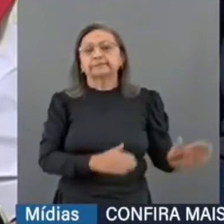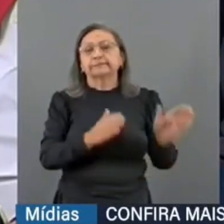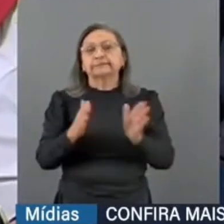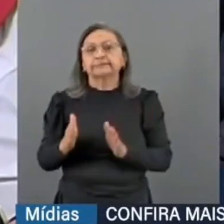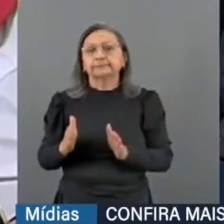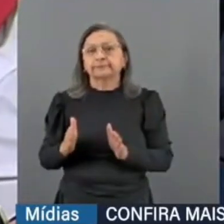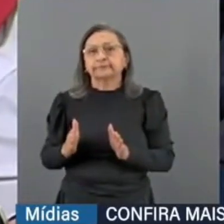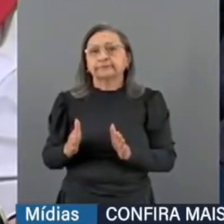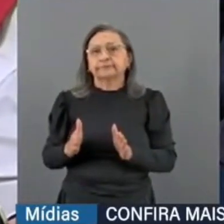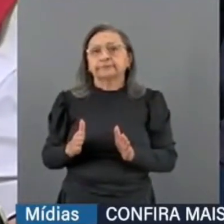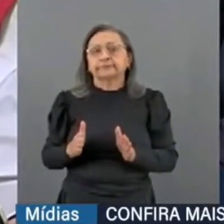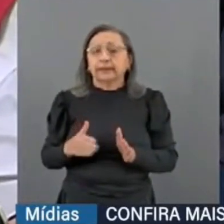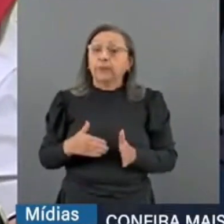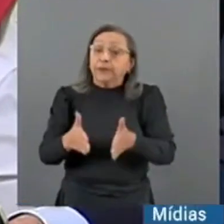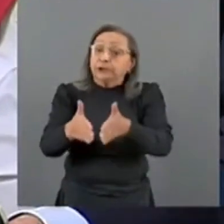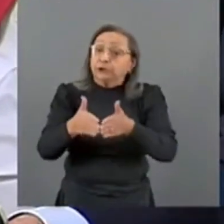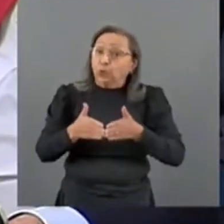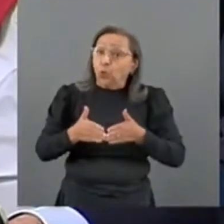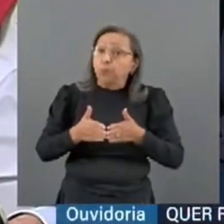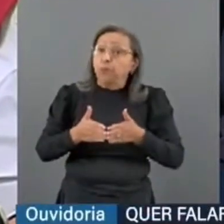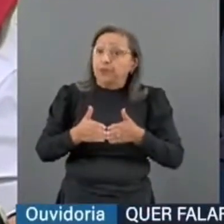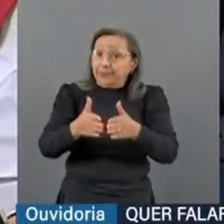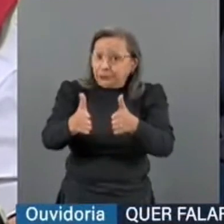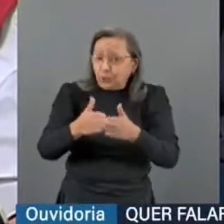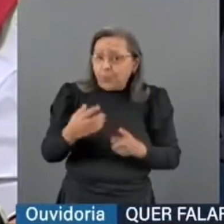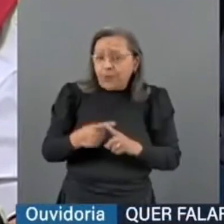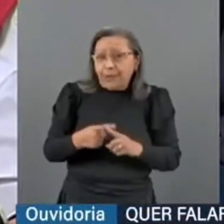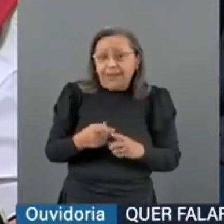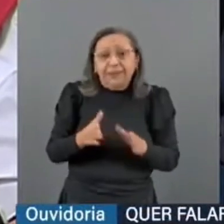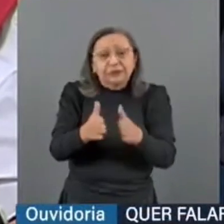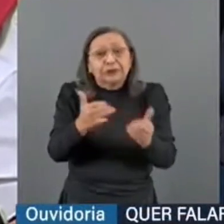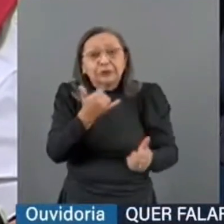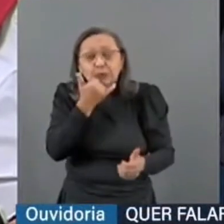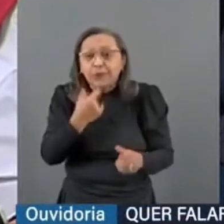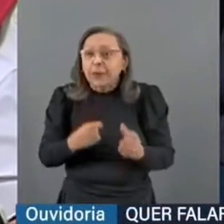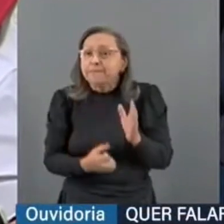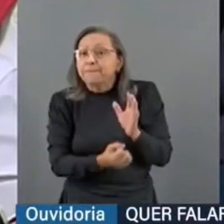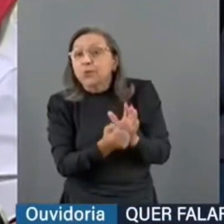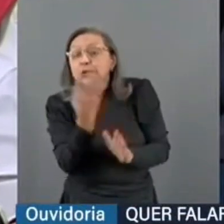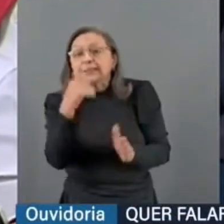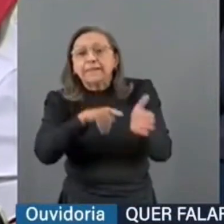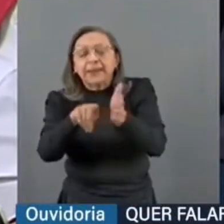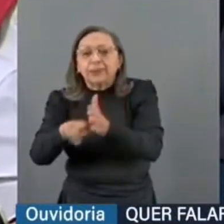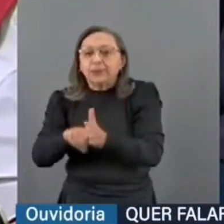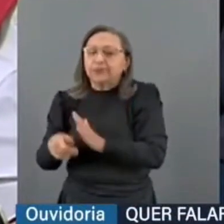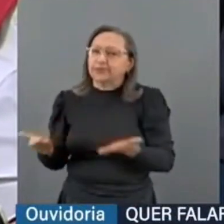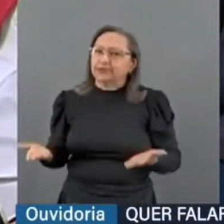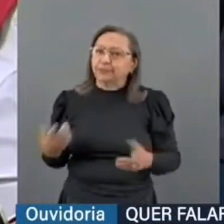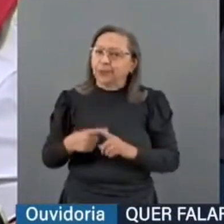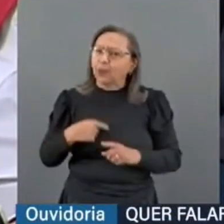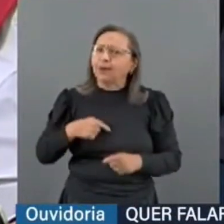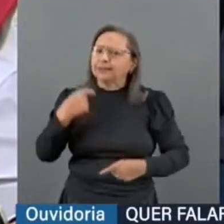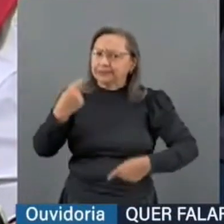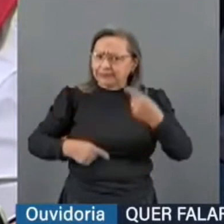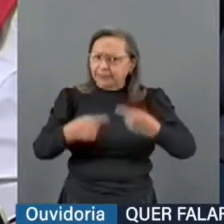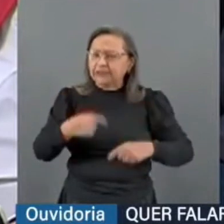para o final, e peço escusas pela quantidade de perguntas, mas é uma sabatina de um indicado ao Supremo Tribunal Federal, e esse é